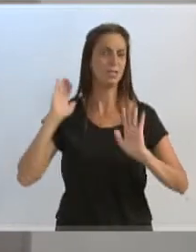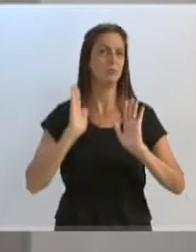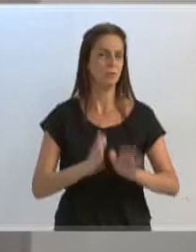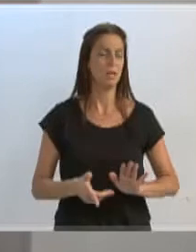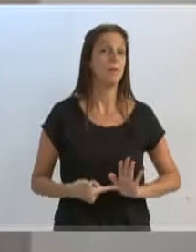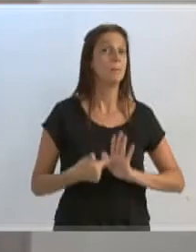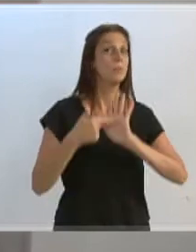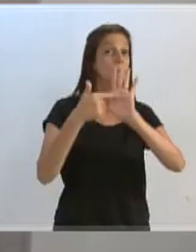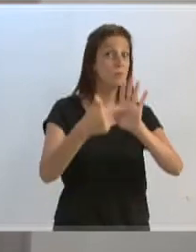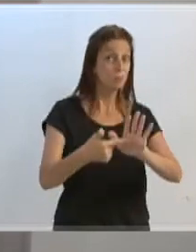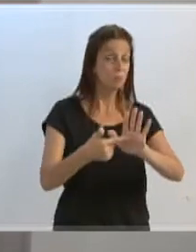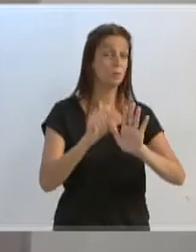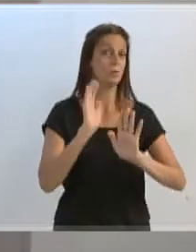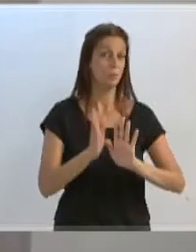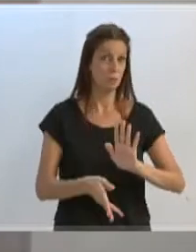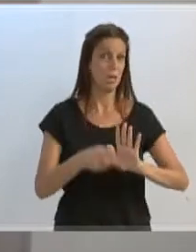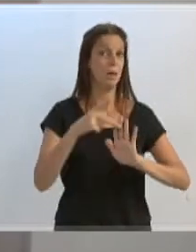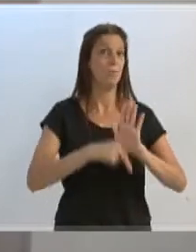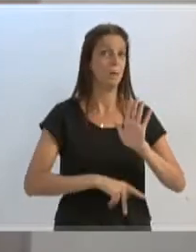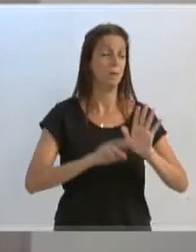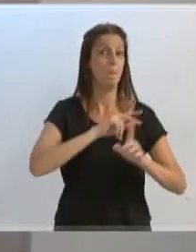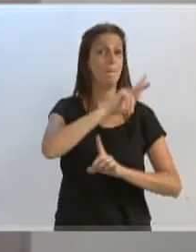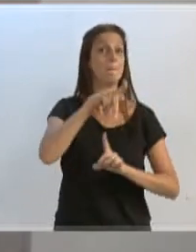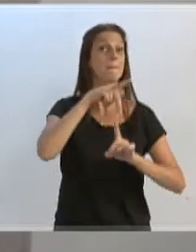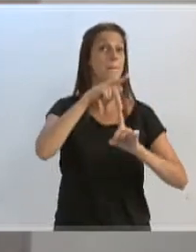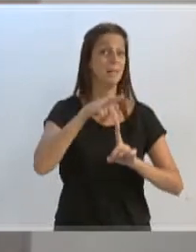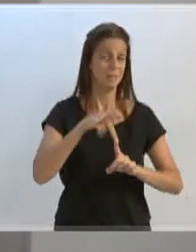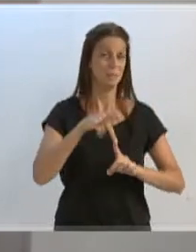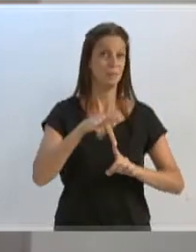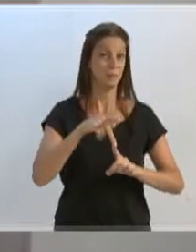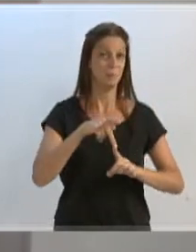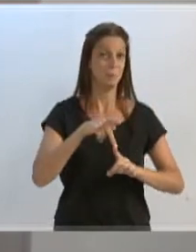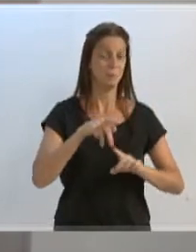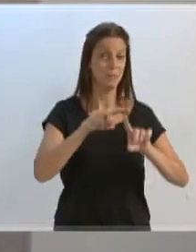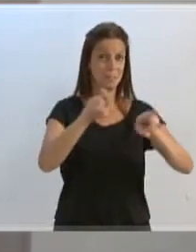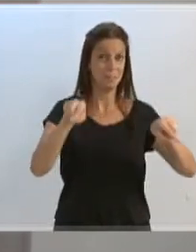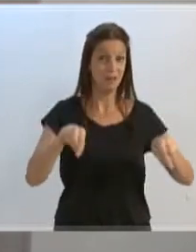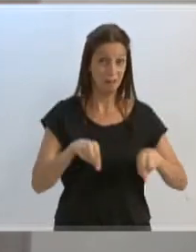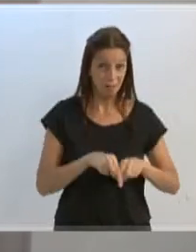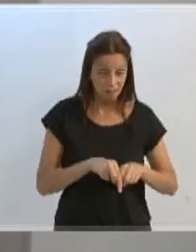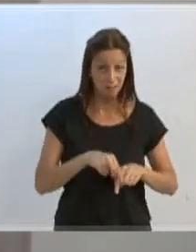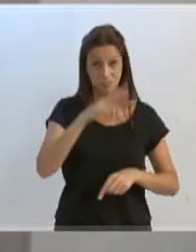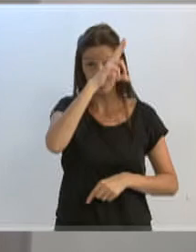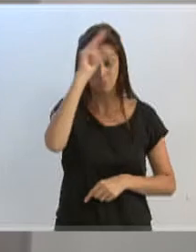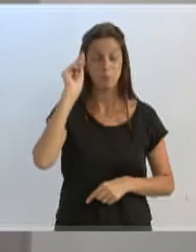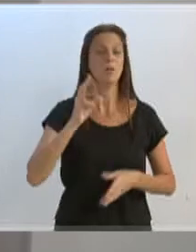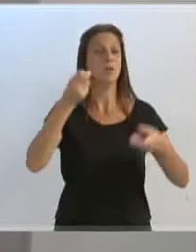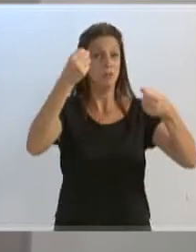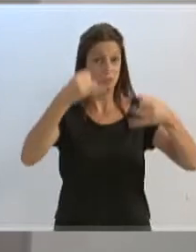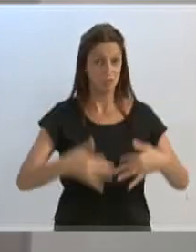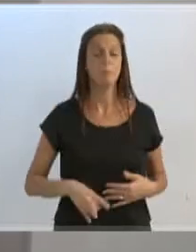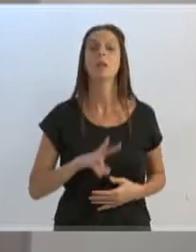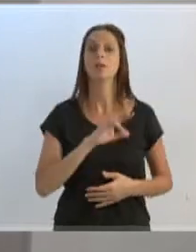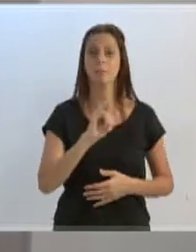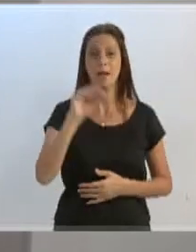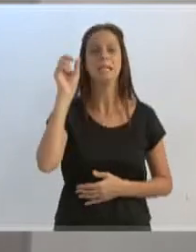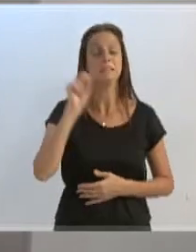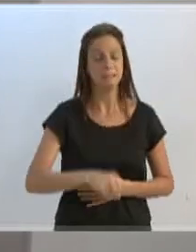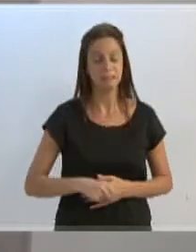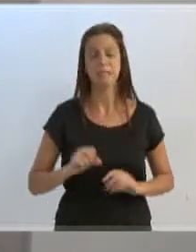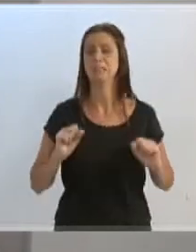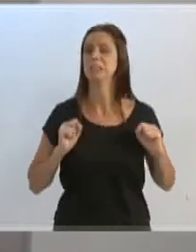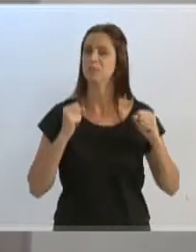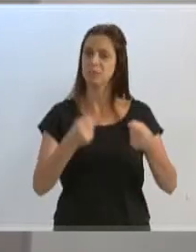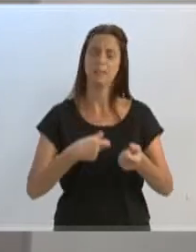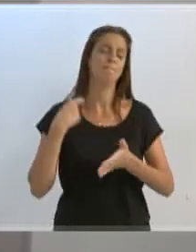apresentou esse plano no Salonópolis da Prefeitura, ele já colocou que vai trabalhar arduamente